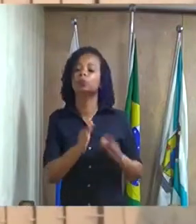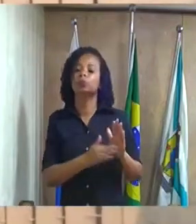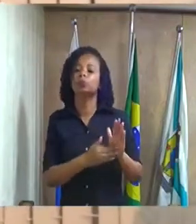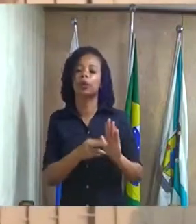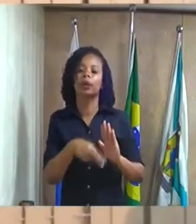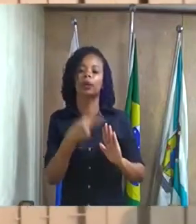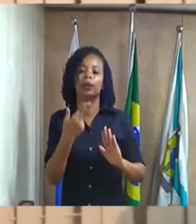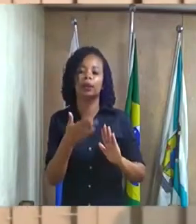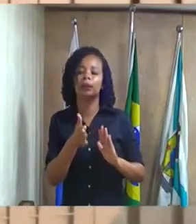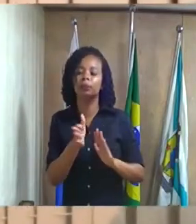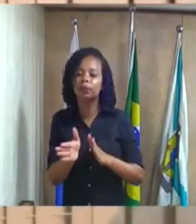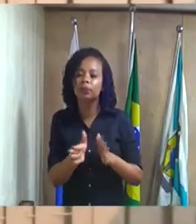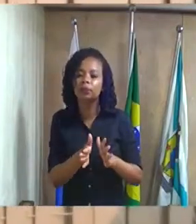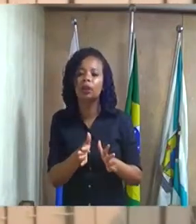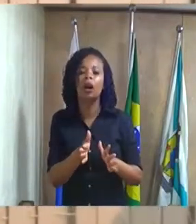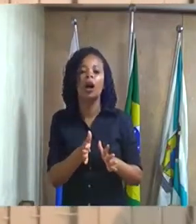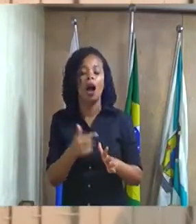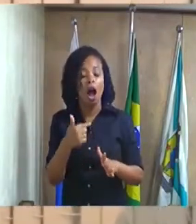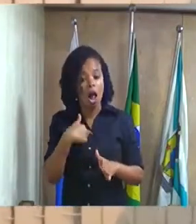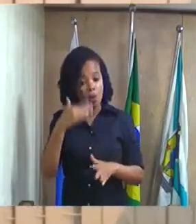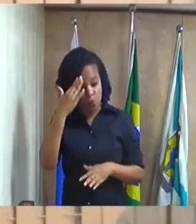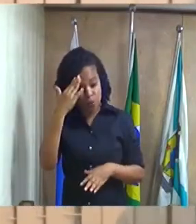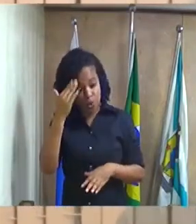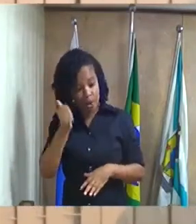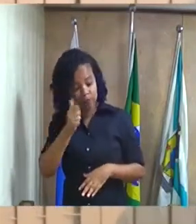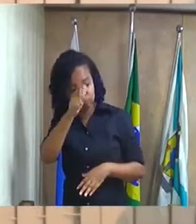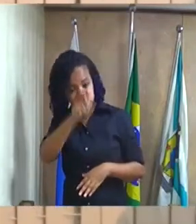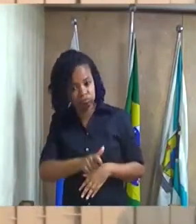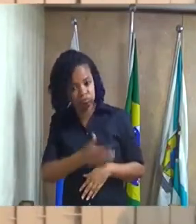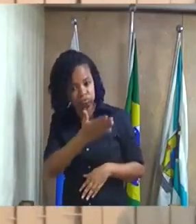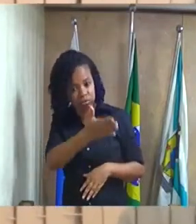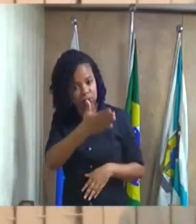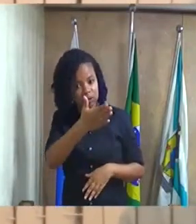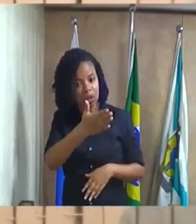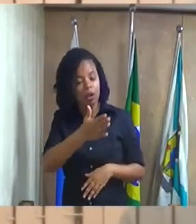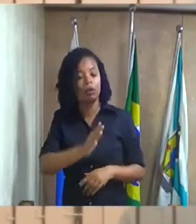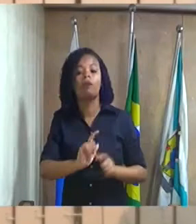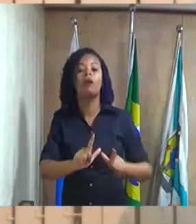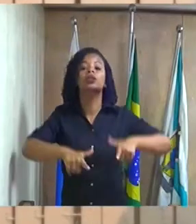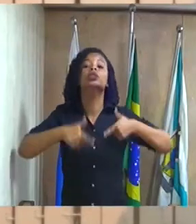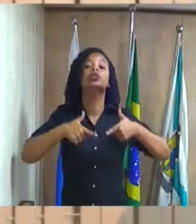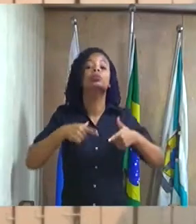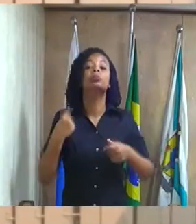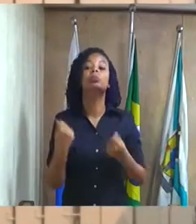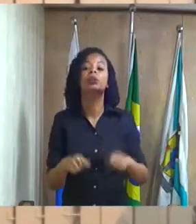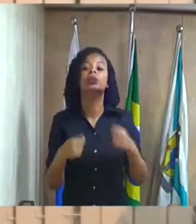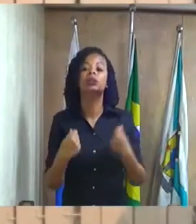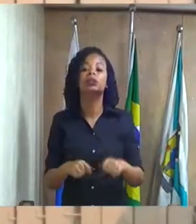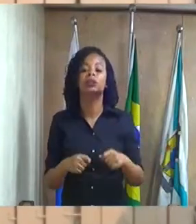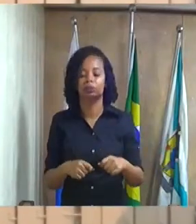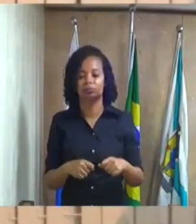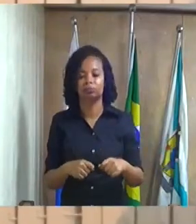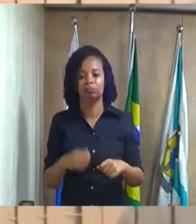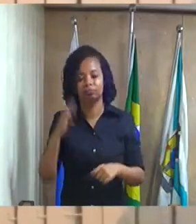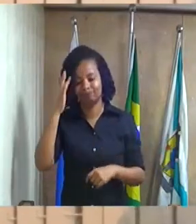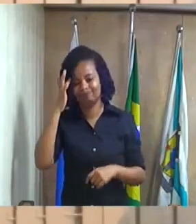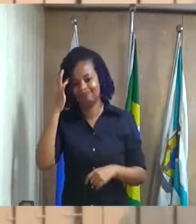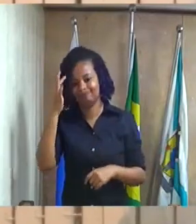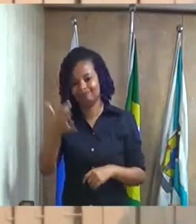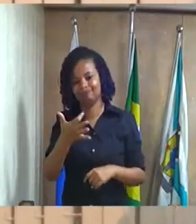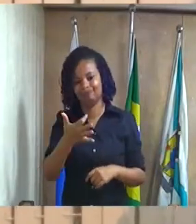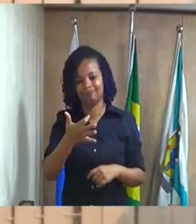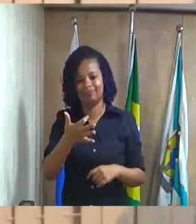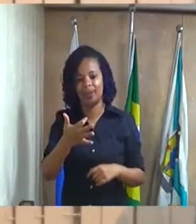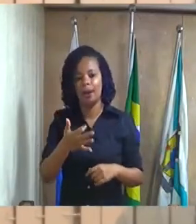eu sei e vossa excelência sabe qual é a posição que nós vamos tomar por isso que eu